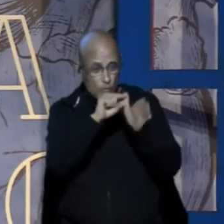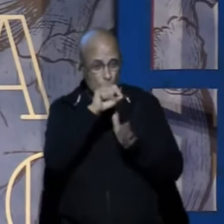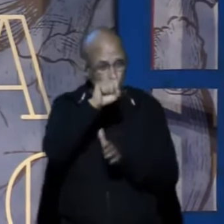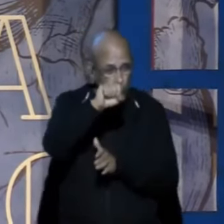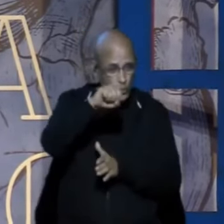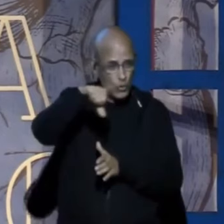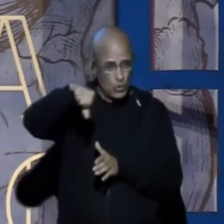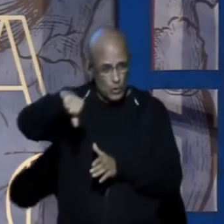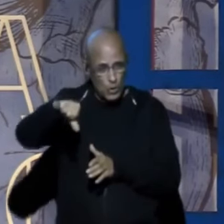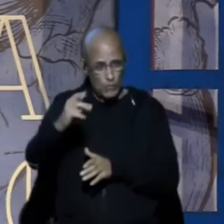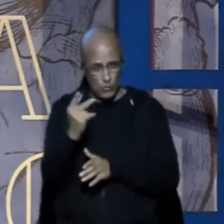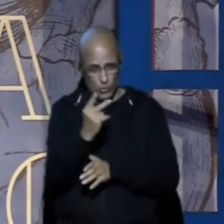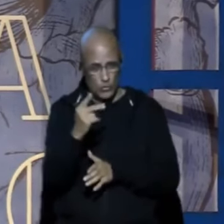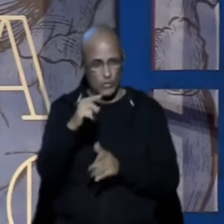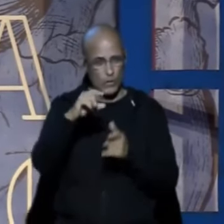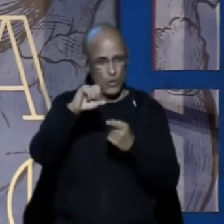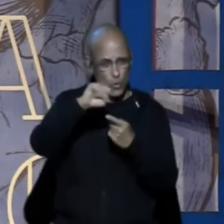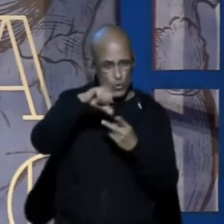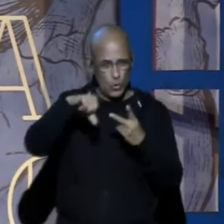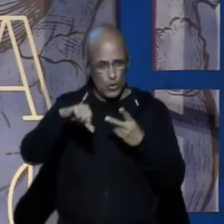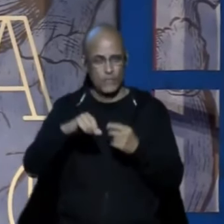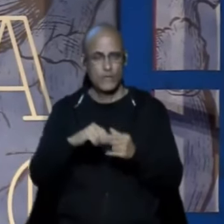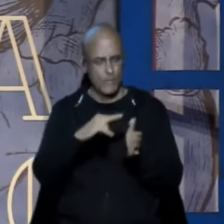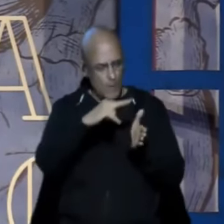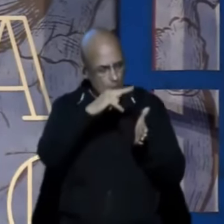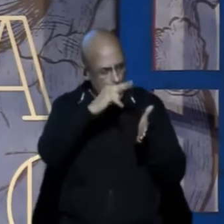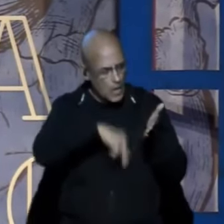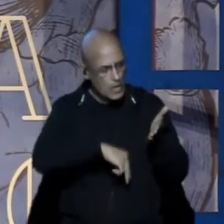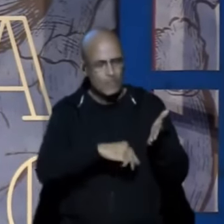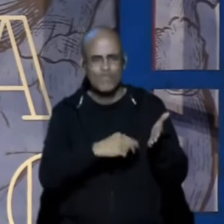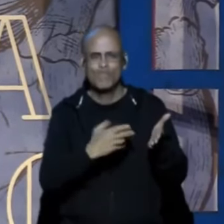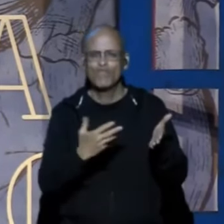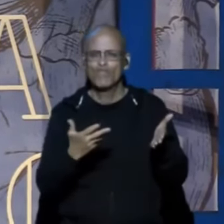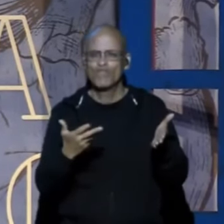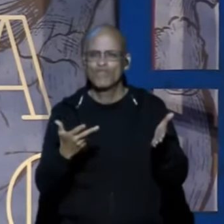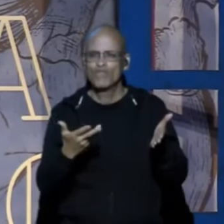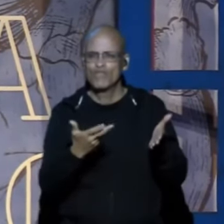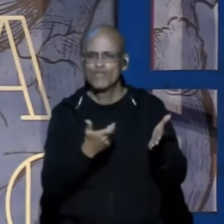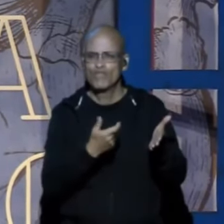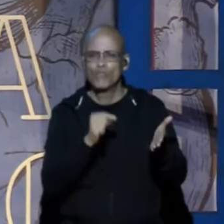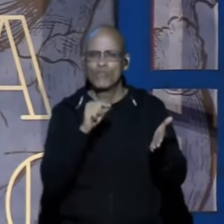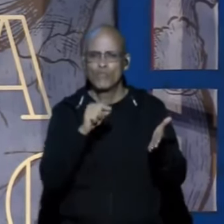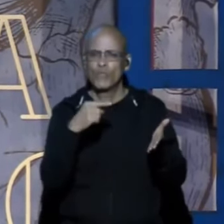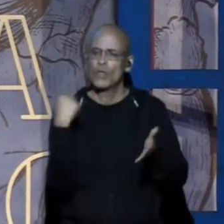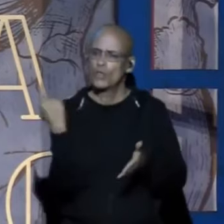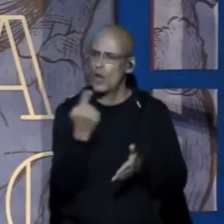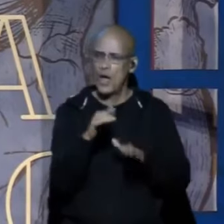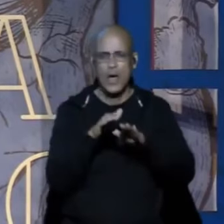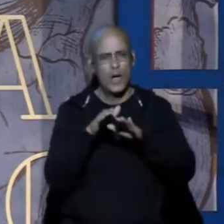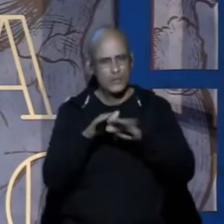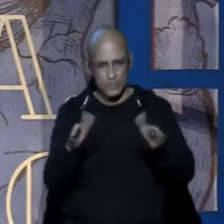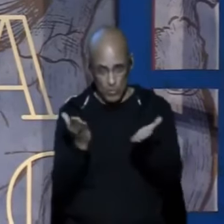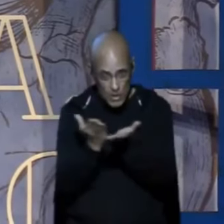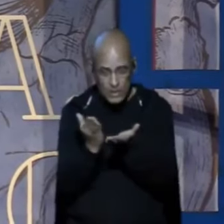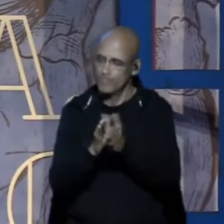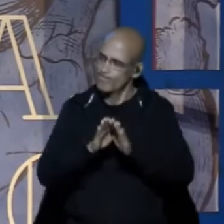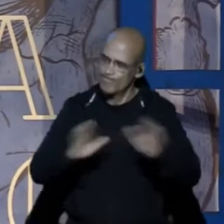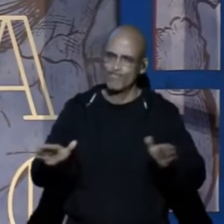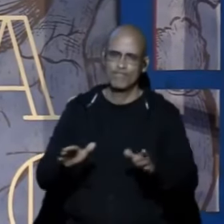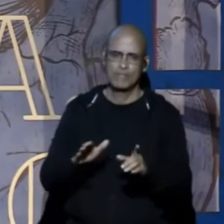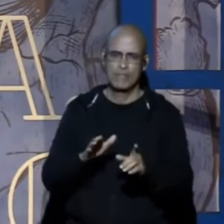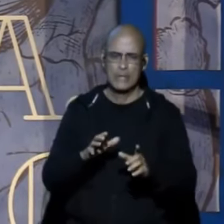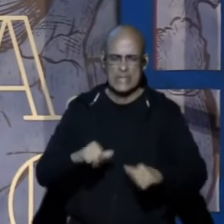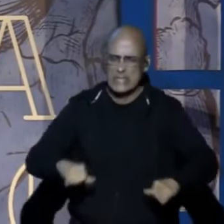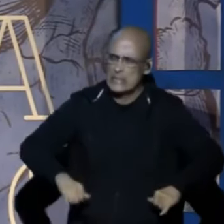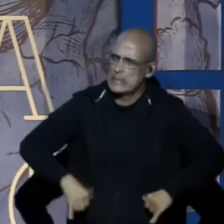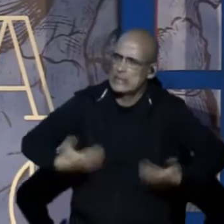Versos tema desse congresso Somos em tudo Atribulados Mas não